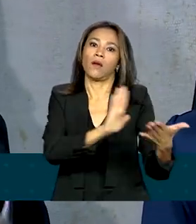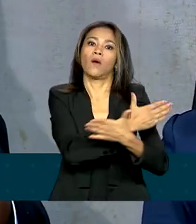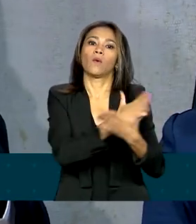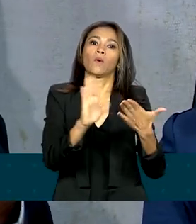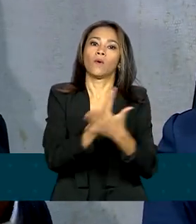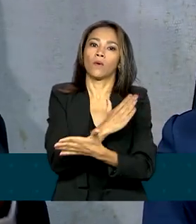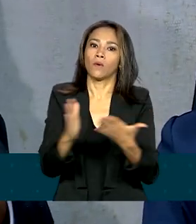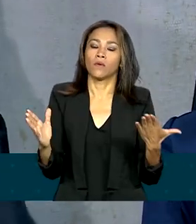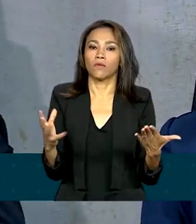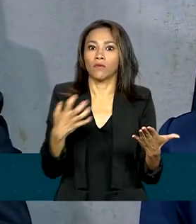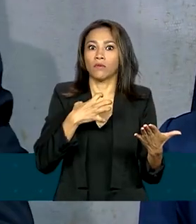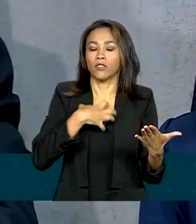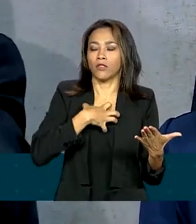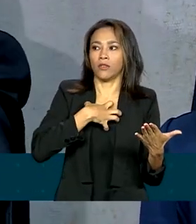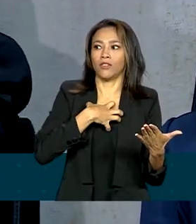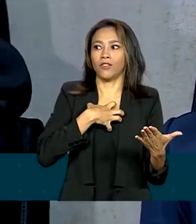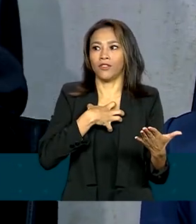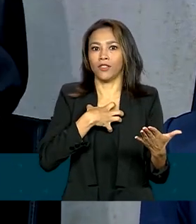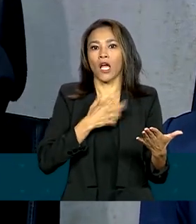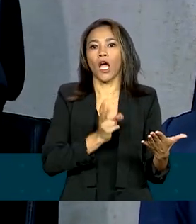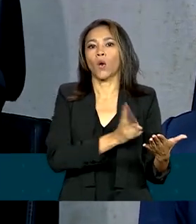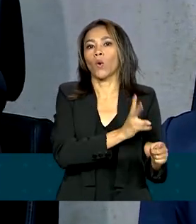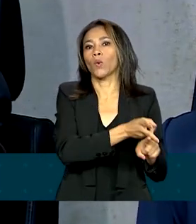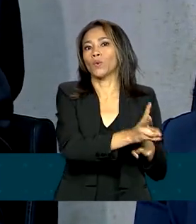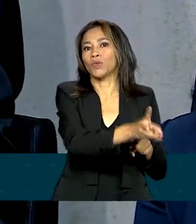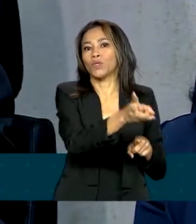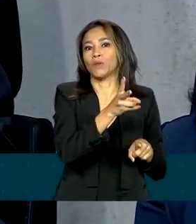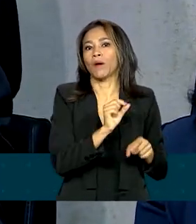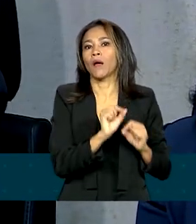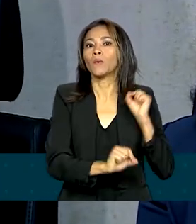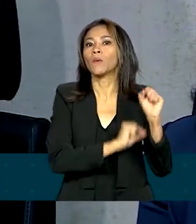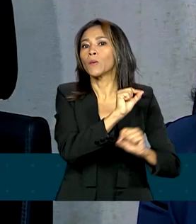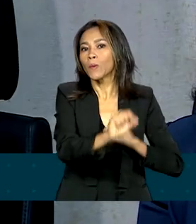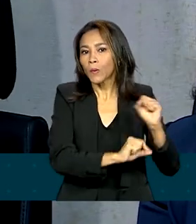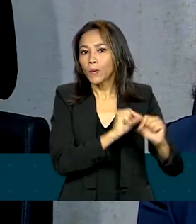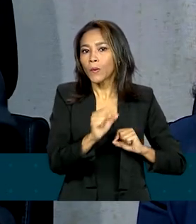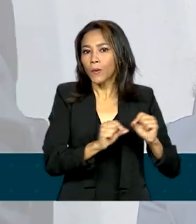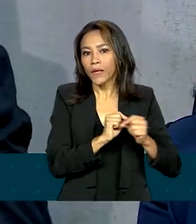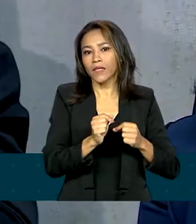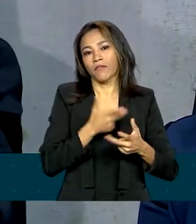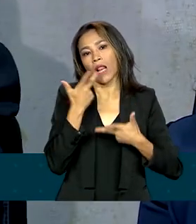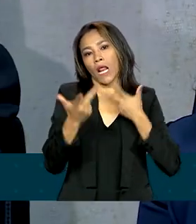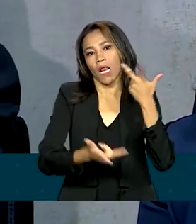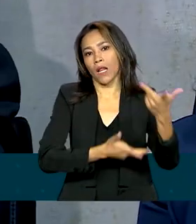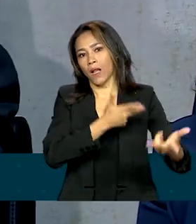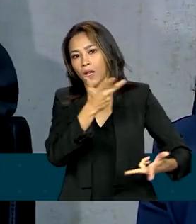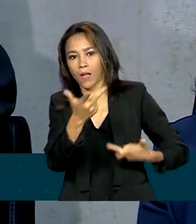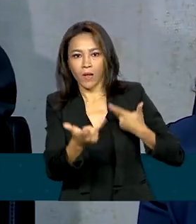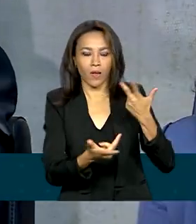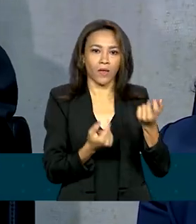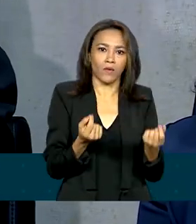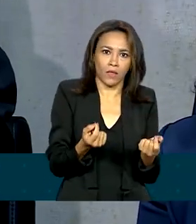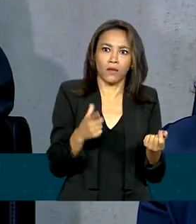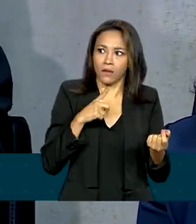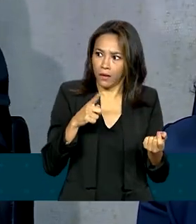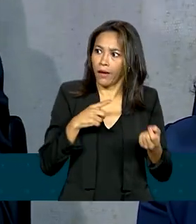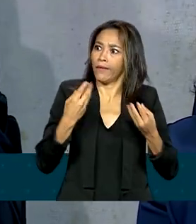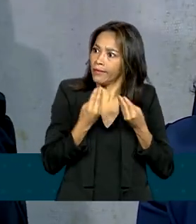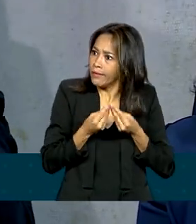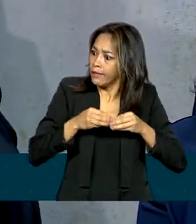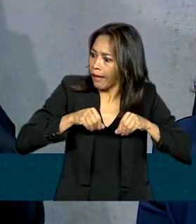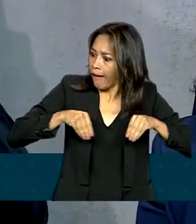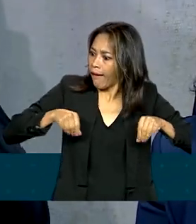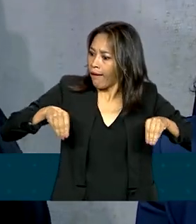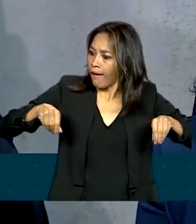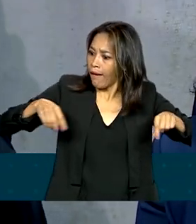sentirão alimentados a continuar a reverberar esta falácia. Nós temos a quantidade de terra